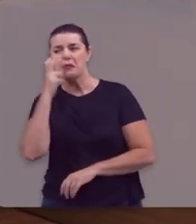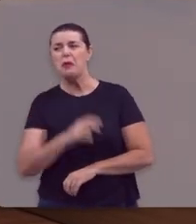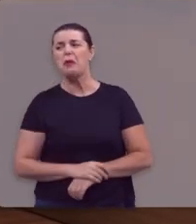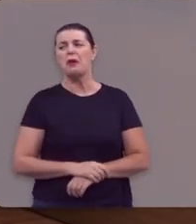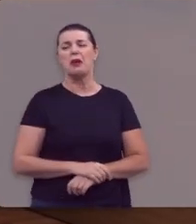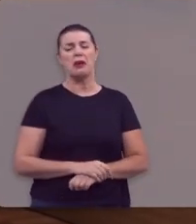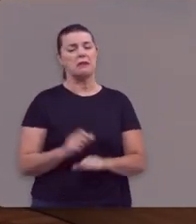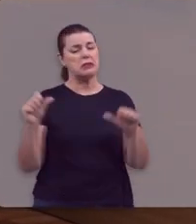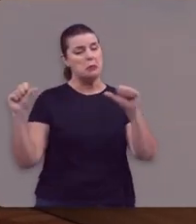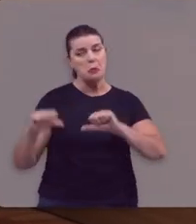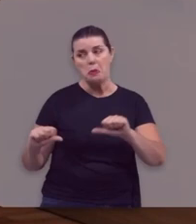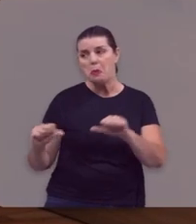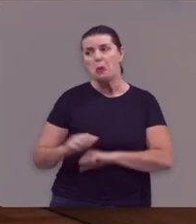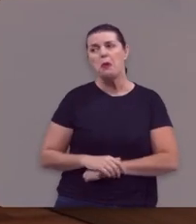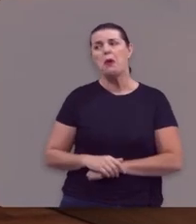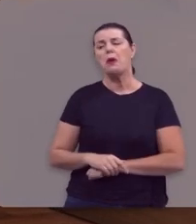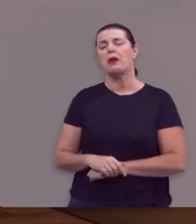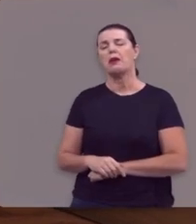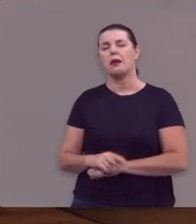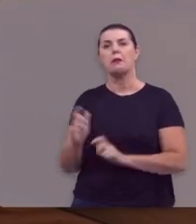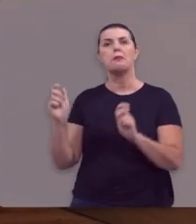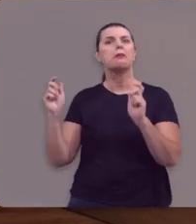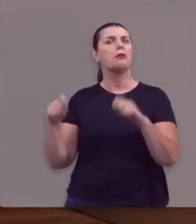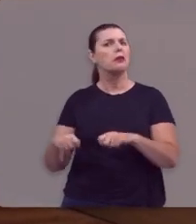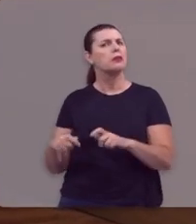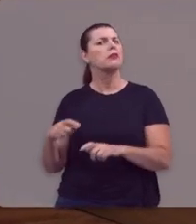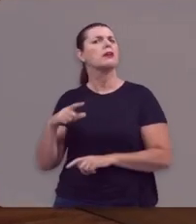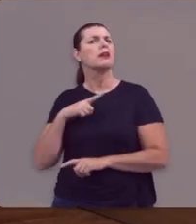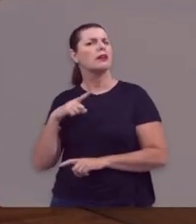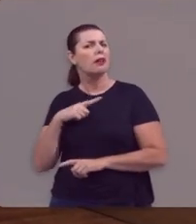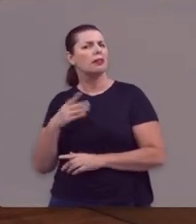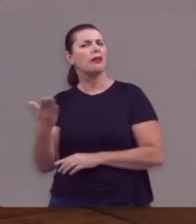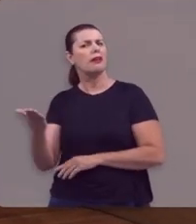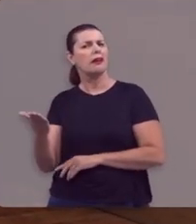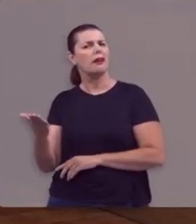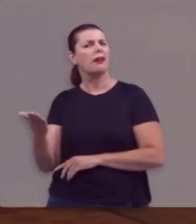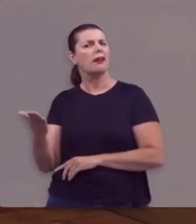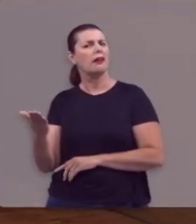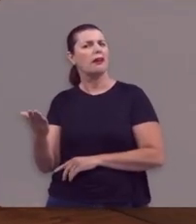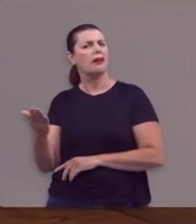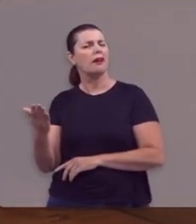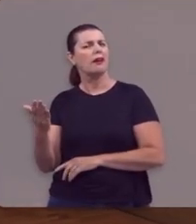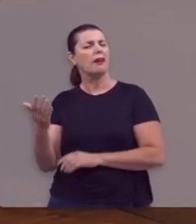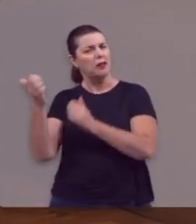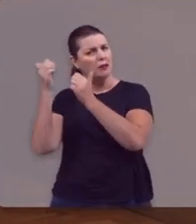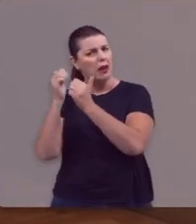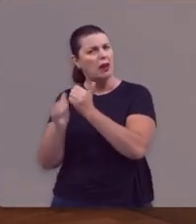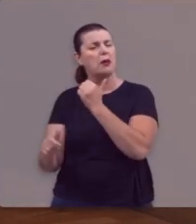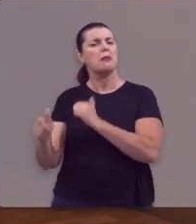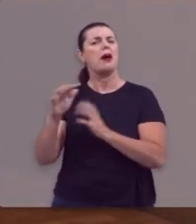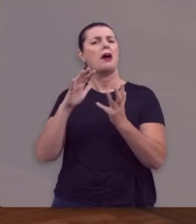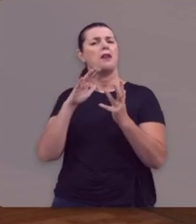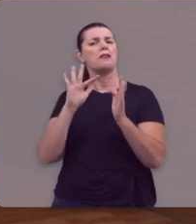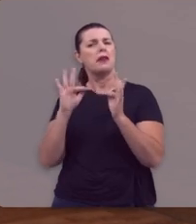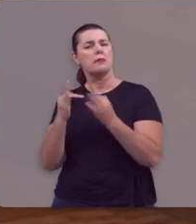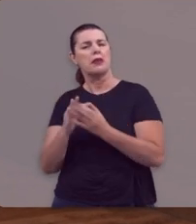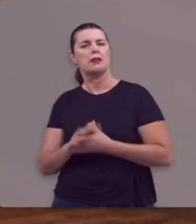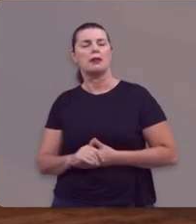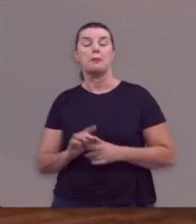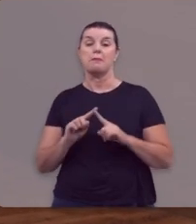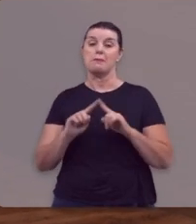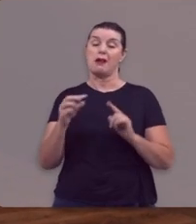essa família vai passar uma grande vergonha, vai ser um grande constrangimento, ela poderia ter queimado o filme daquela família.